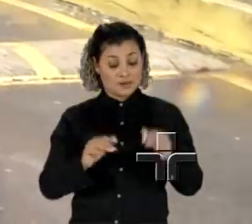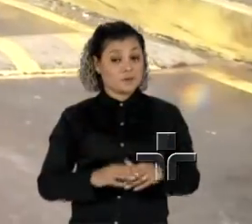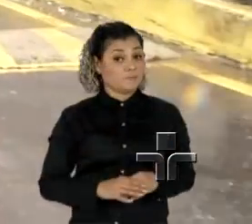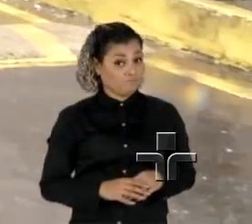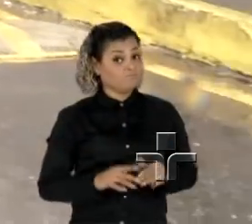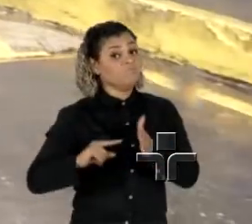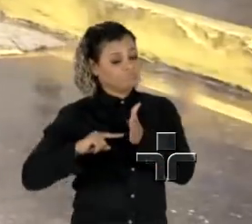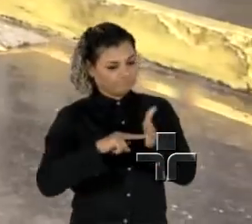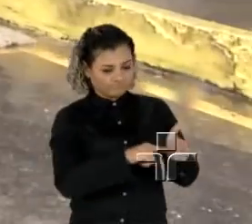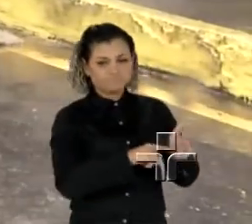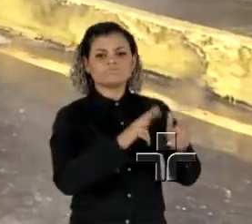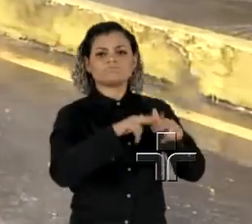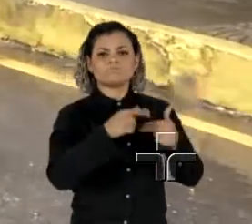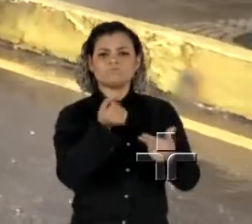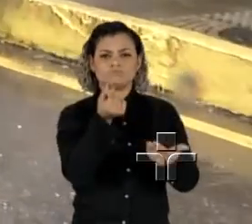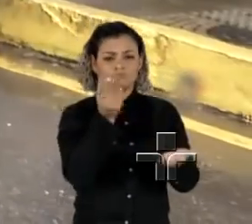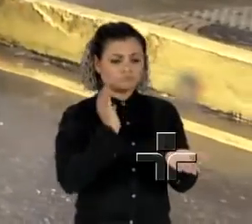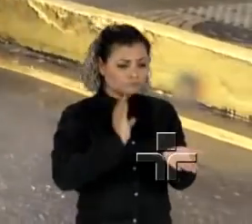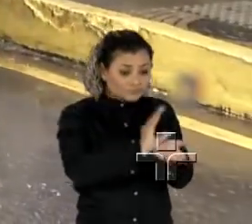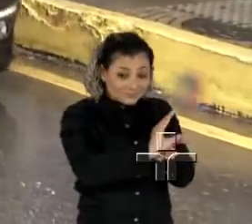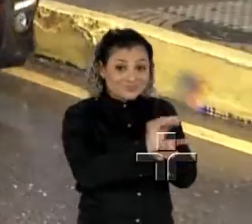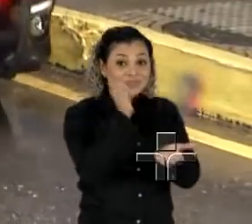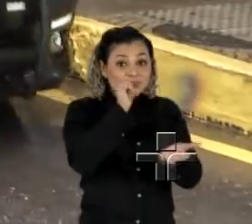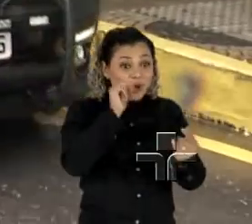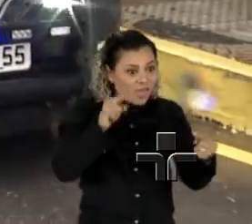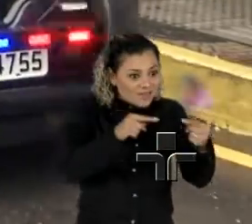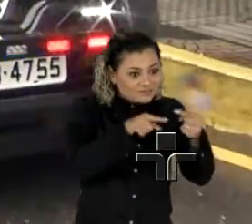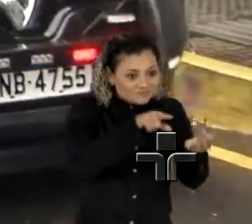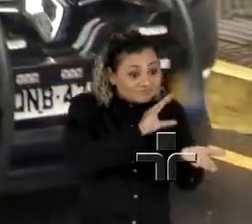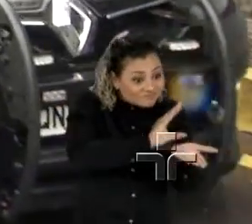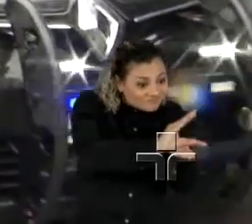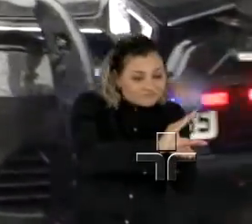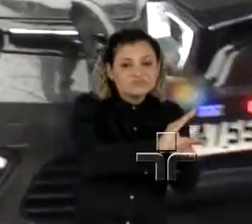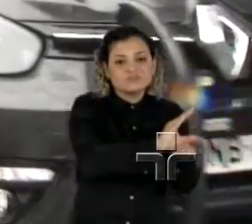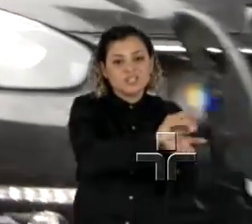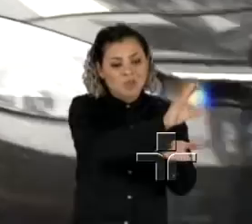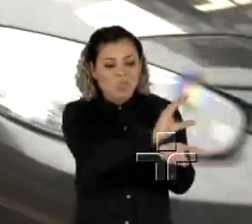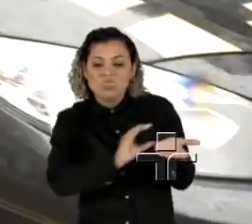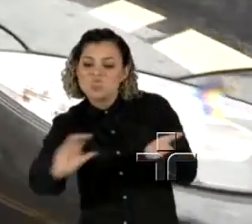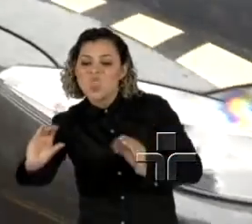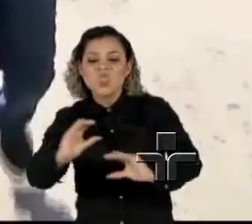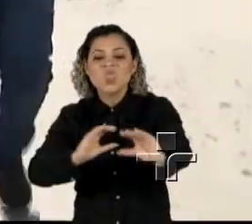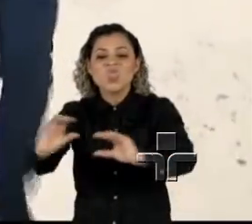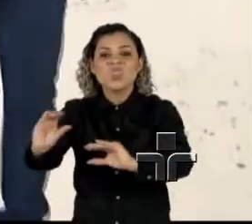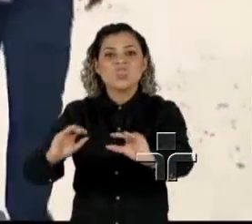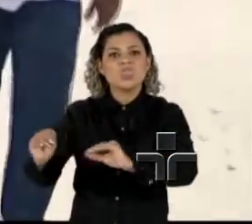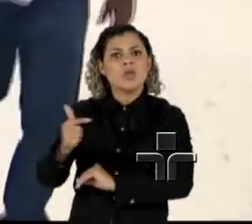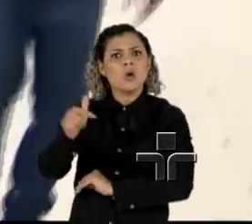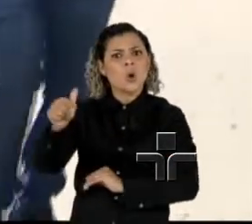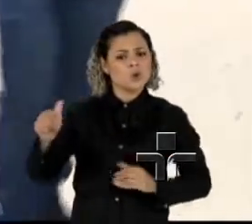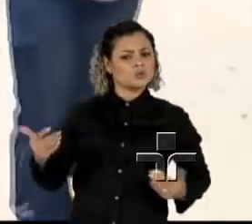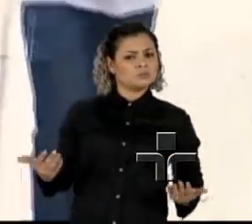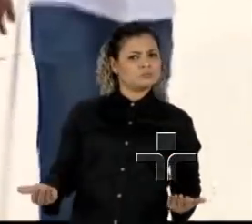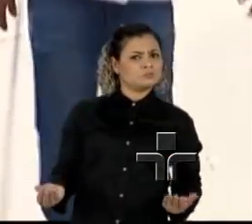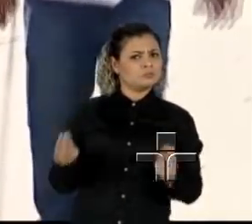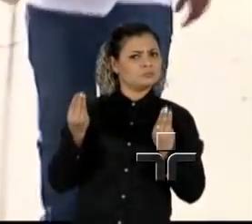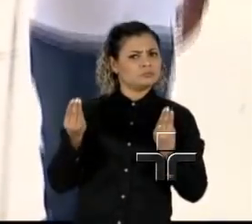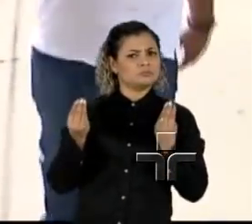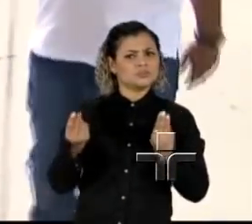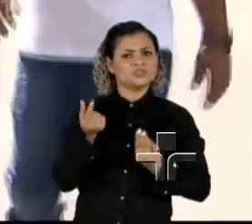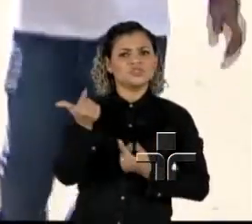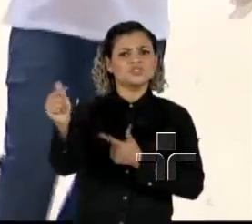Segundo a denúncia, recursos eleitorais que deveriam obrigatoriamente ser destinados a candidaturas femininas teriam sido desviados para